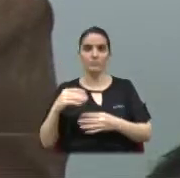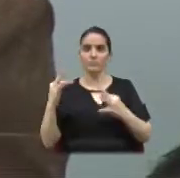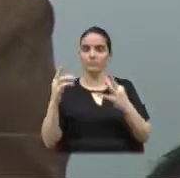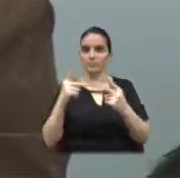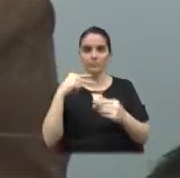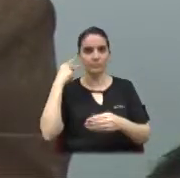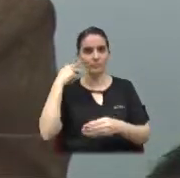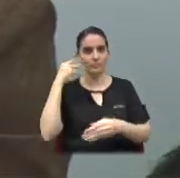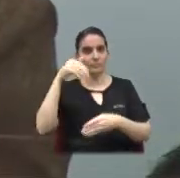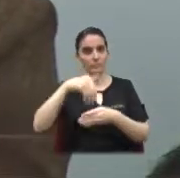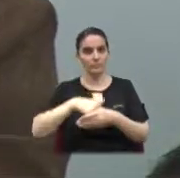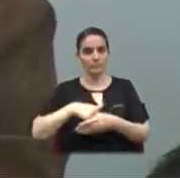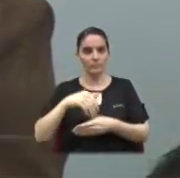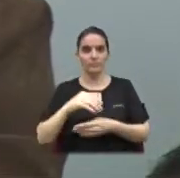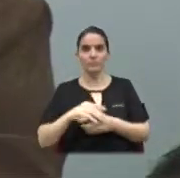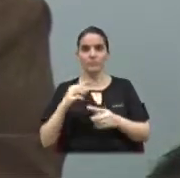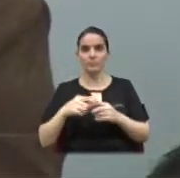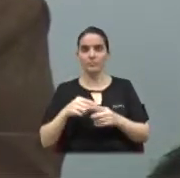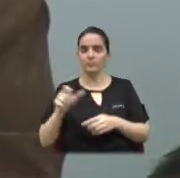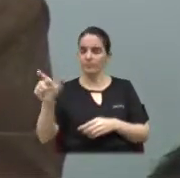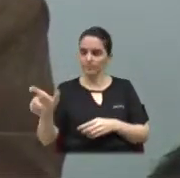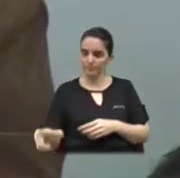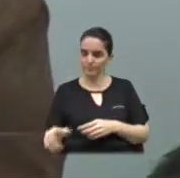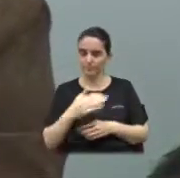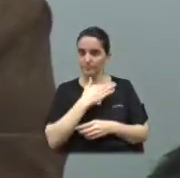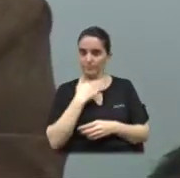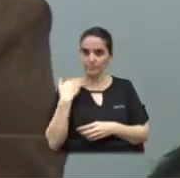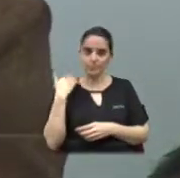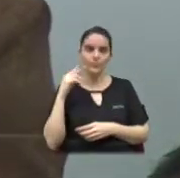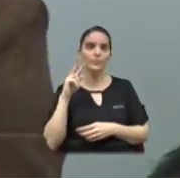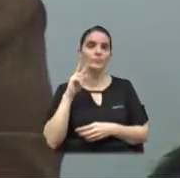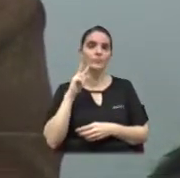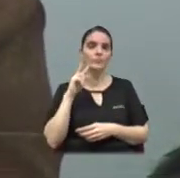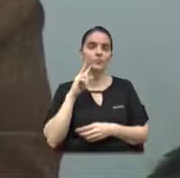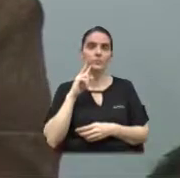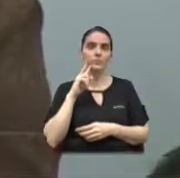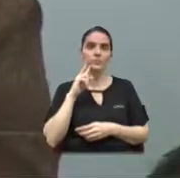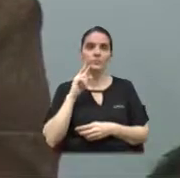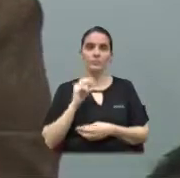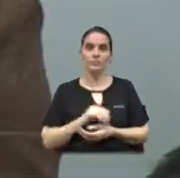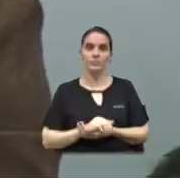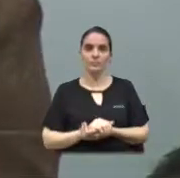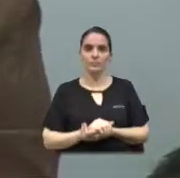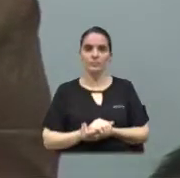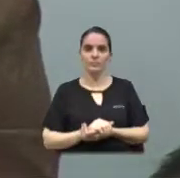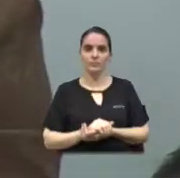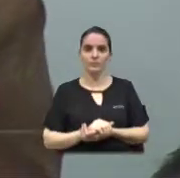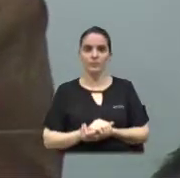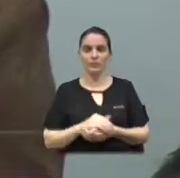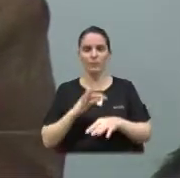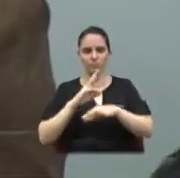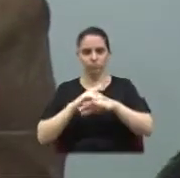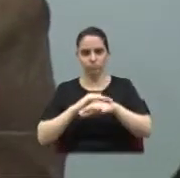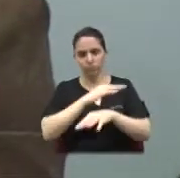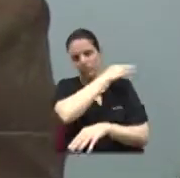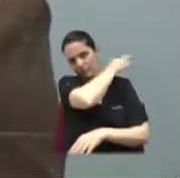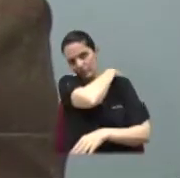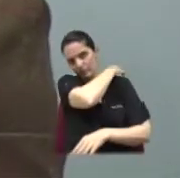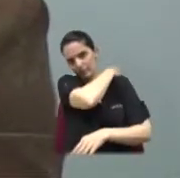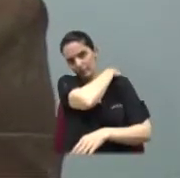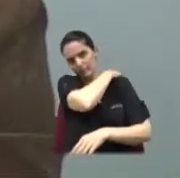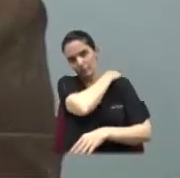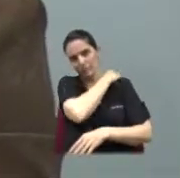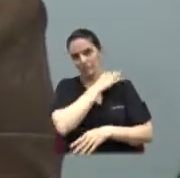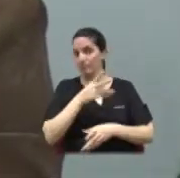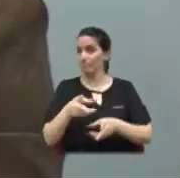porque essa pessoa foi, agora faleceu na segunda-feira, foi uma, teve uma pneumonia e ela não